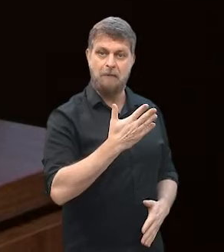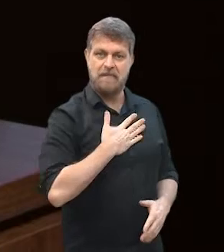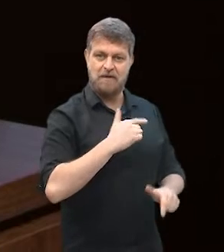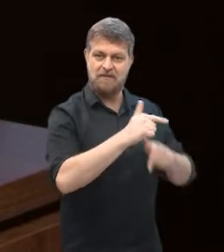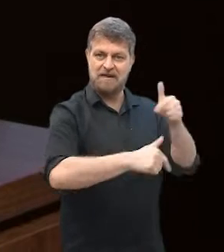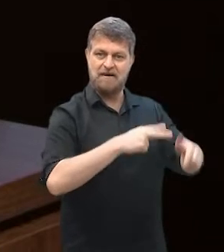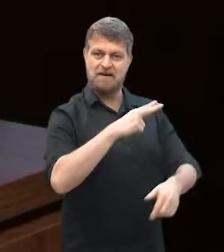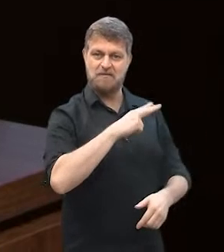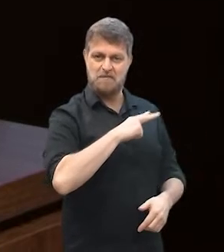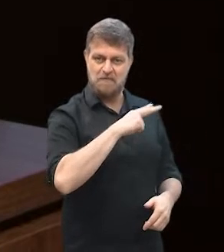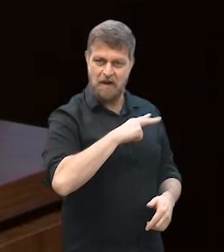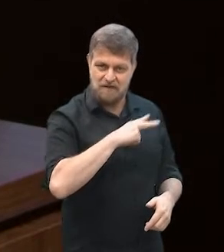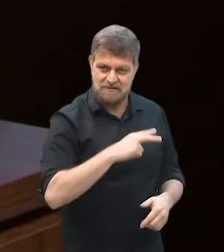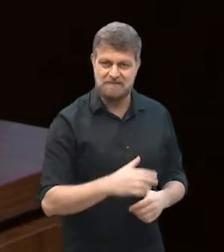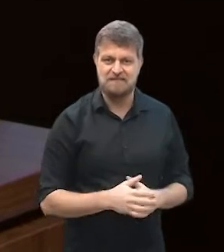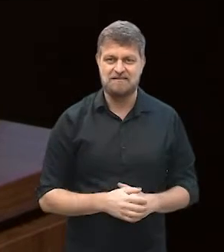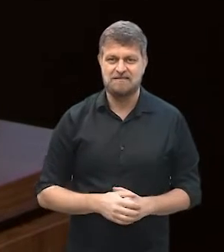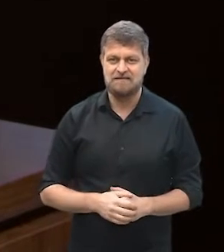negócio?